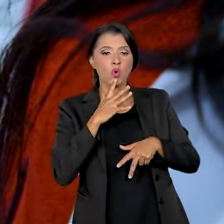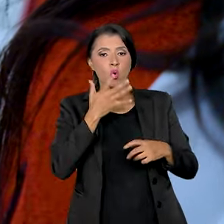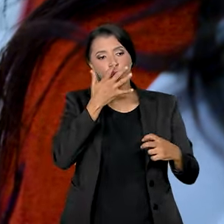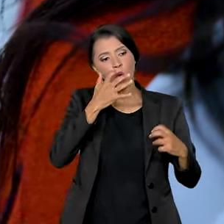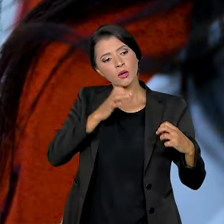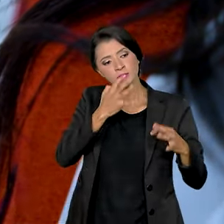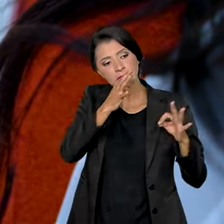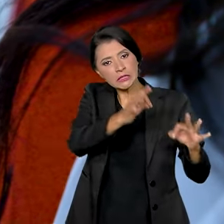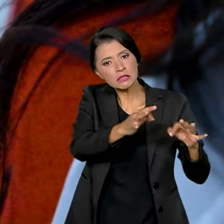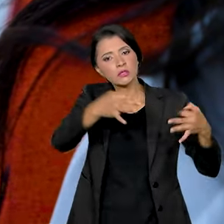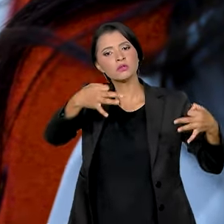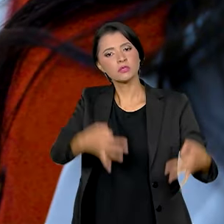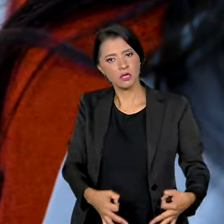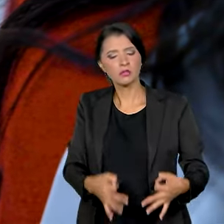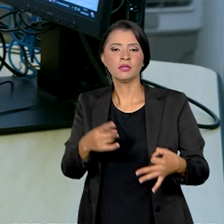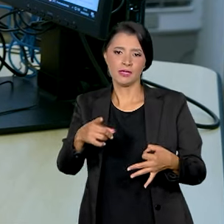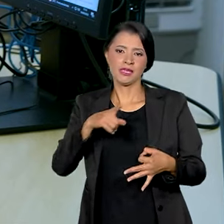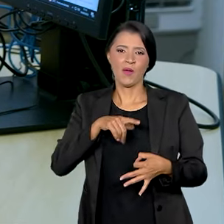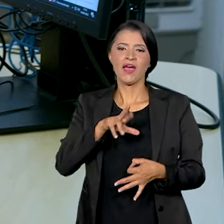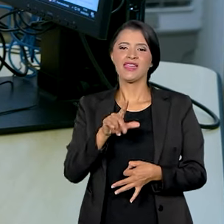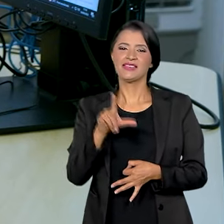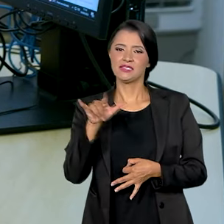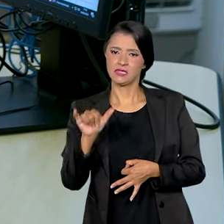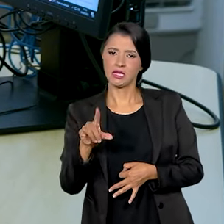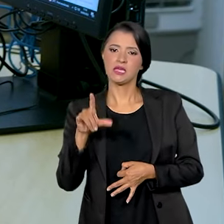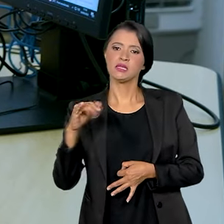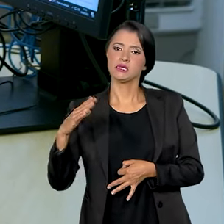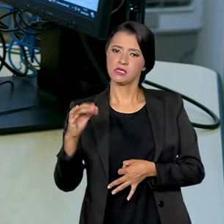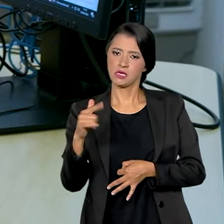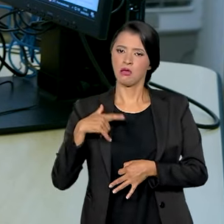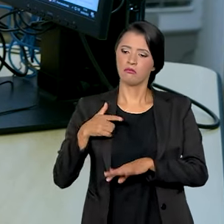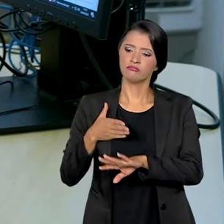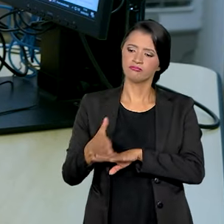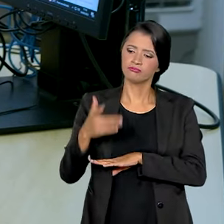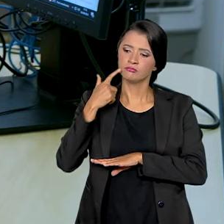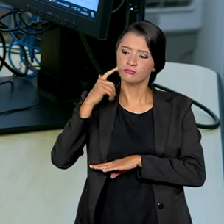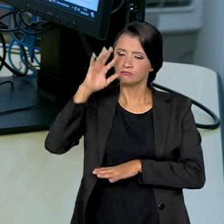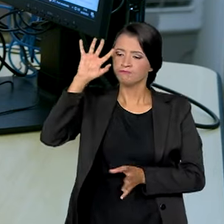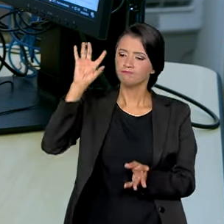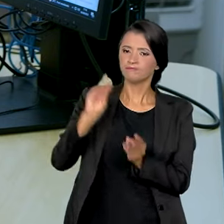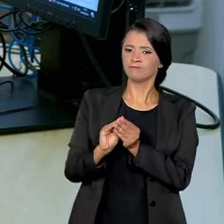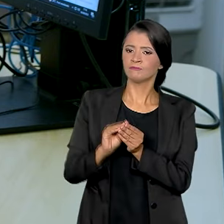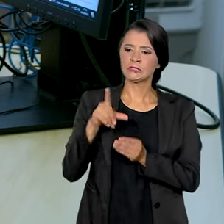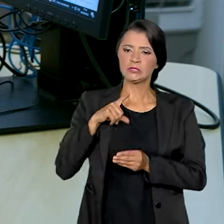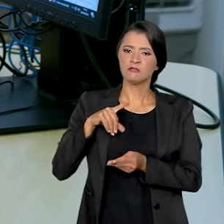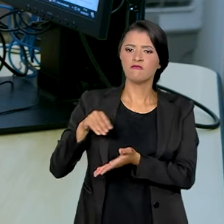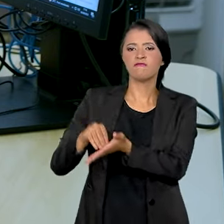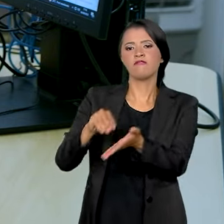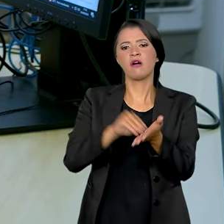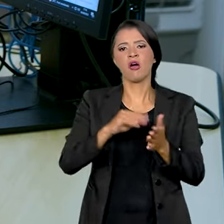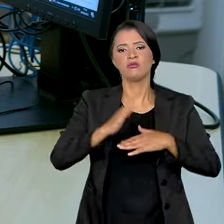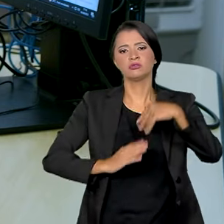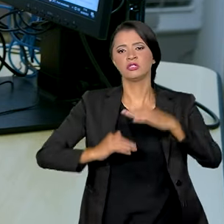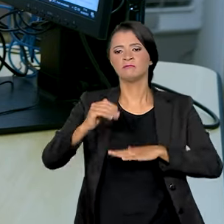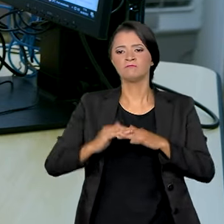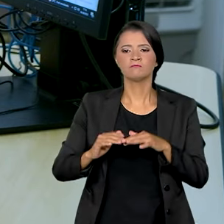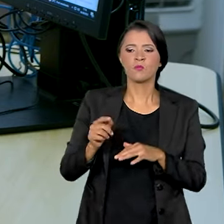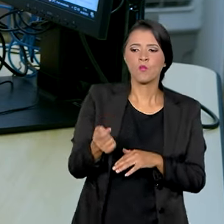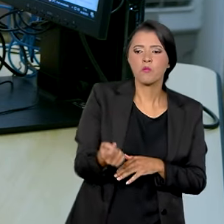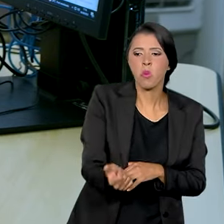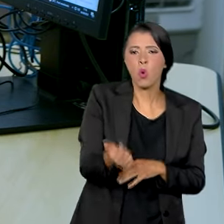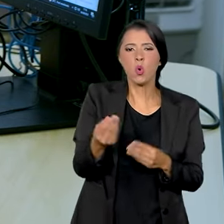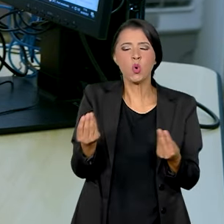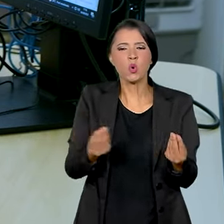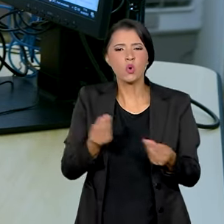escuta qualificada. Então, com a residência, eu pude compreender a falta de profissionais,